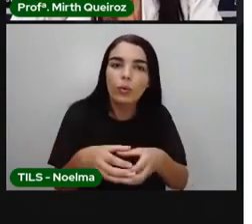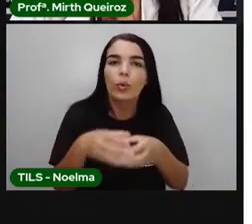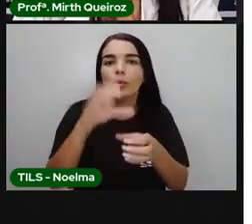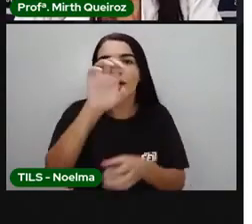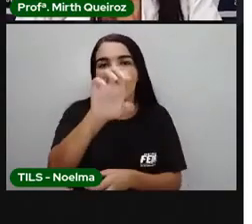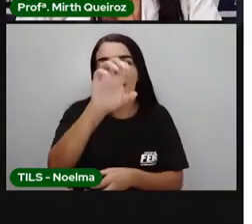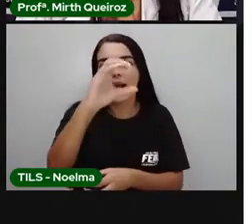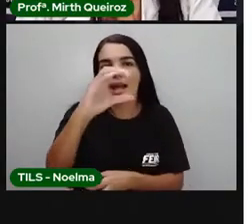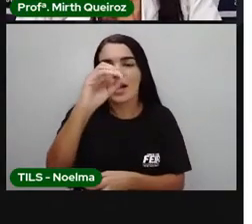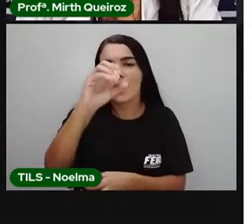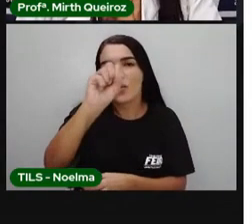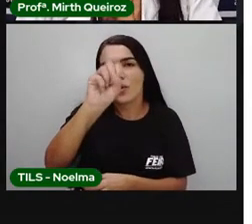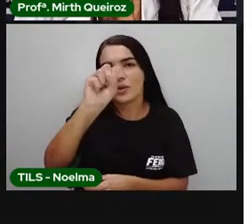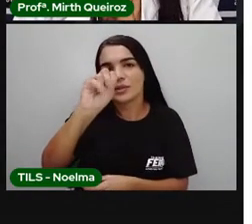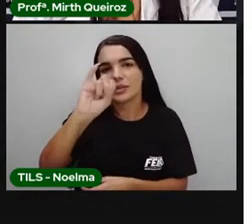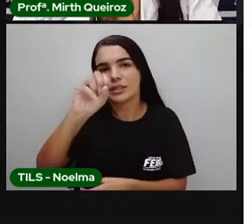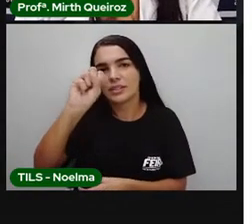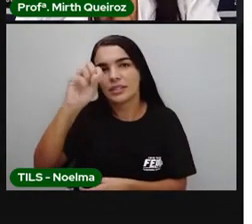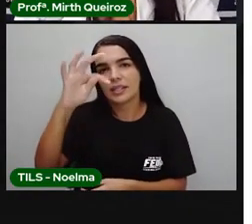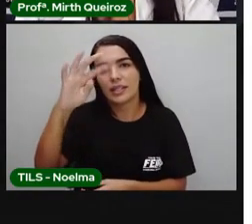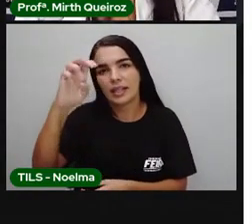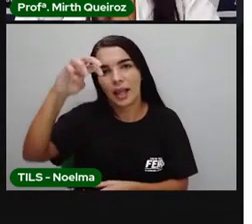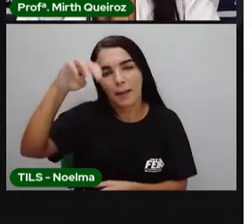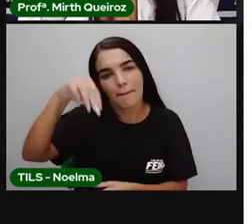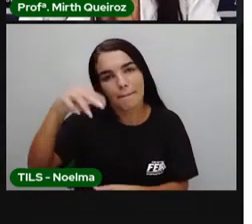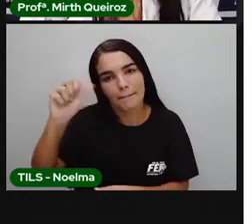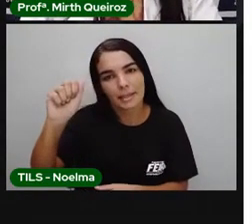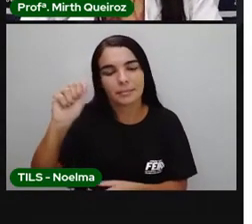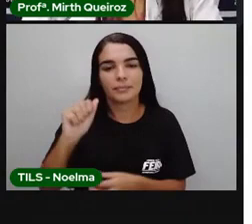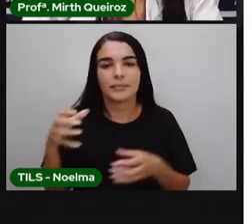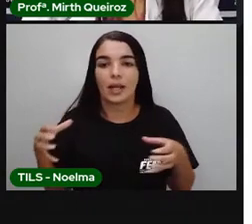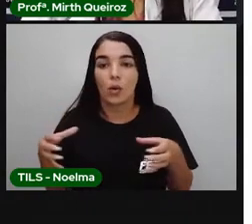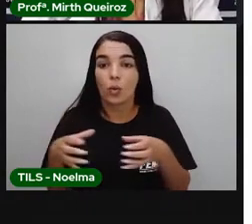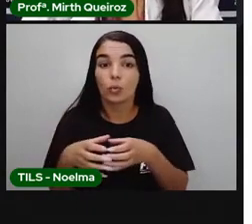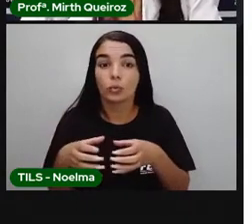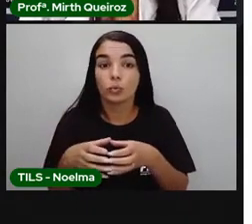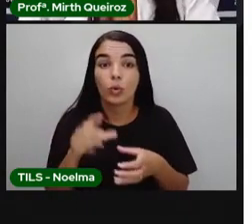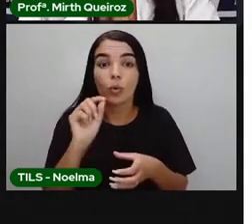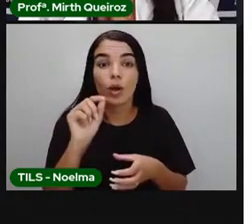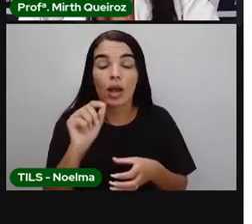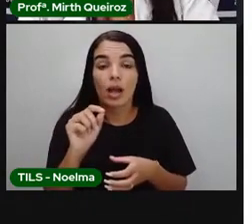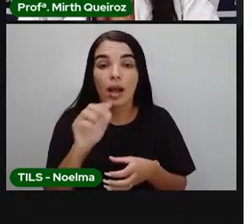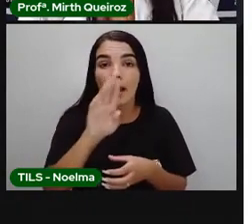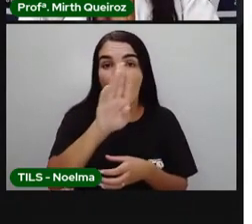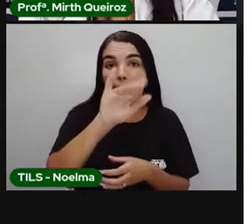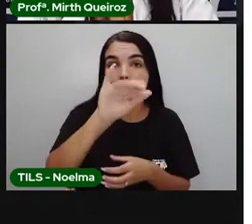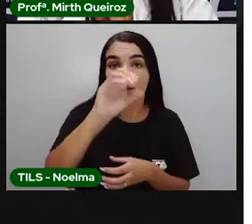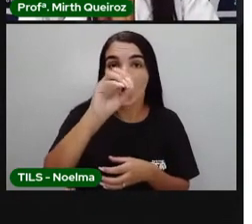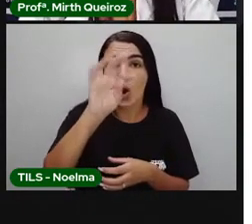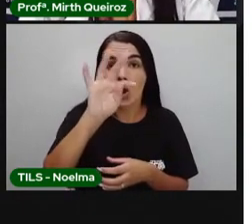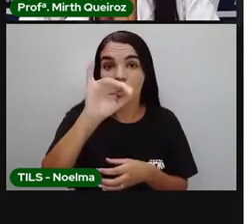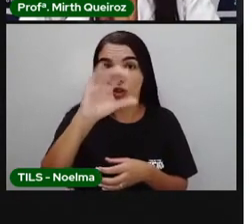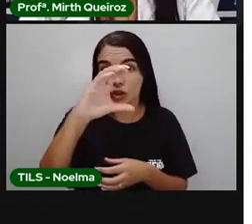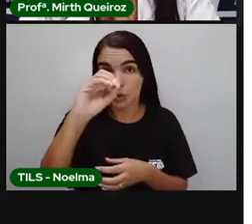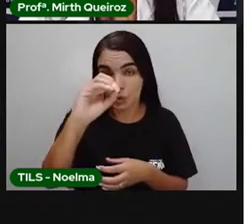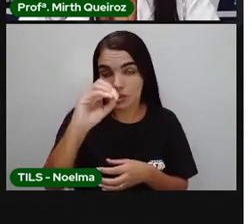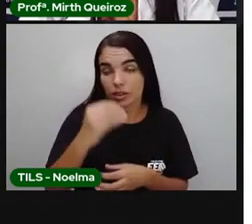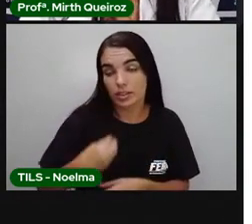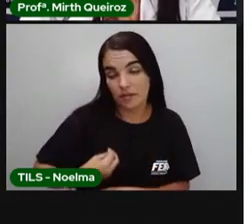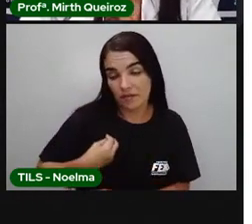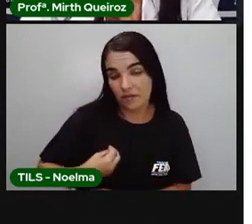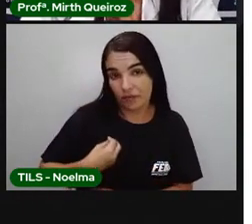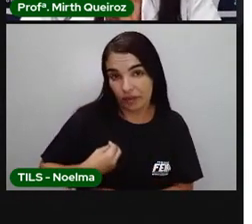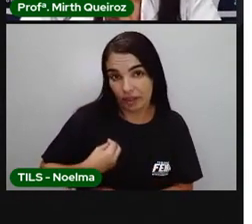ecossistema. O conjunto de elementos bióticos, que são os seres vivos, né? Bio vem de vida,